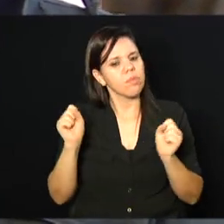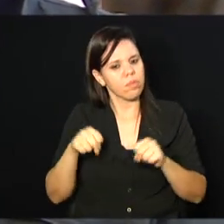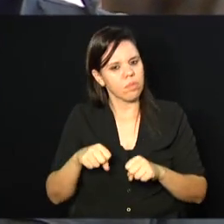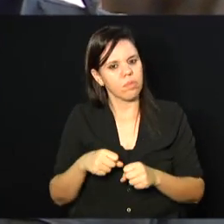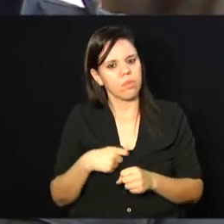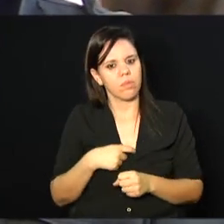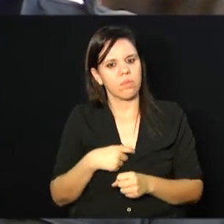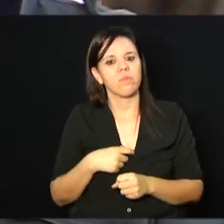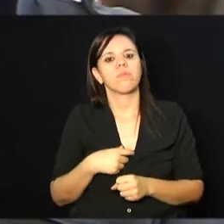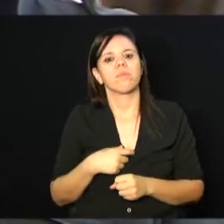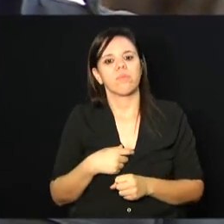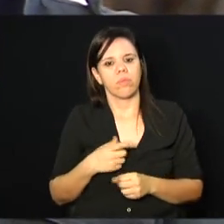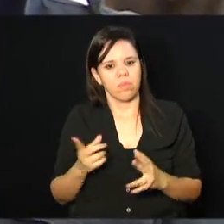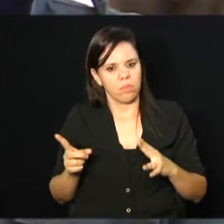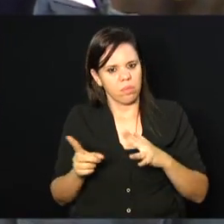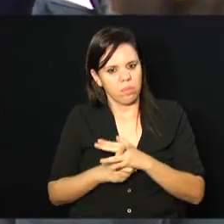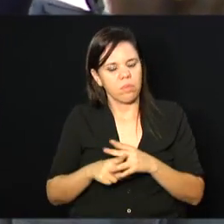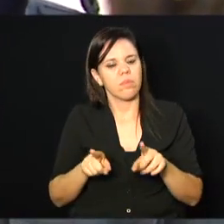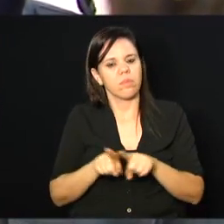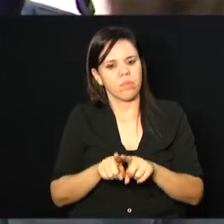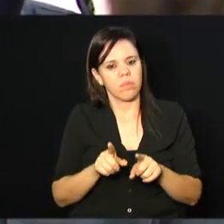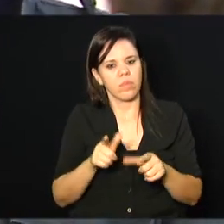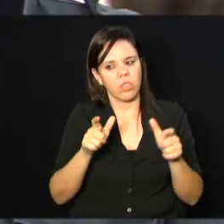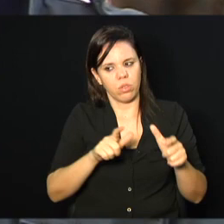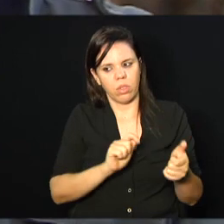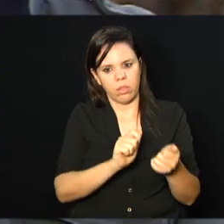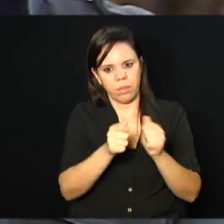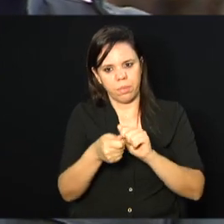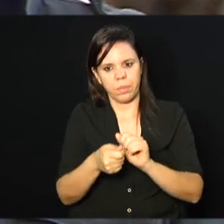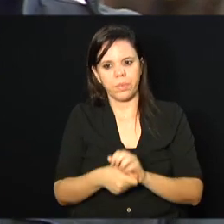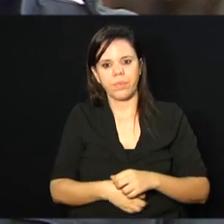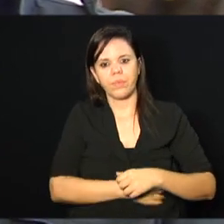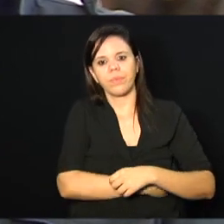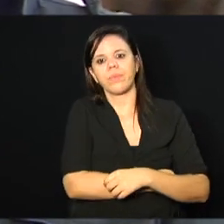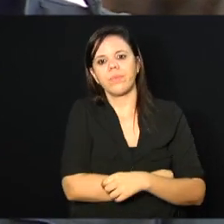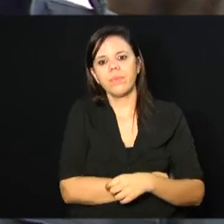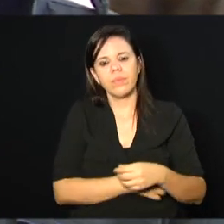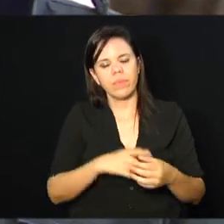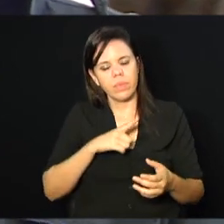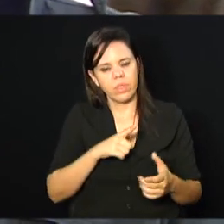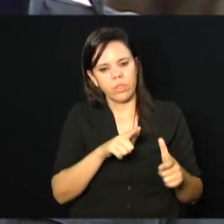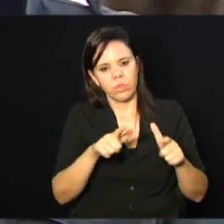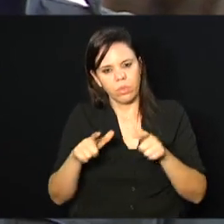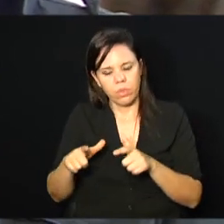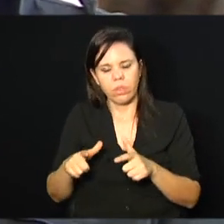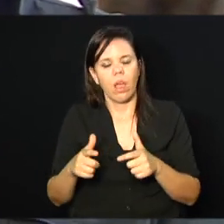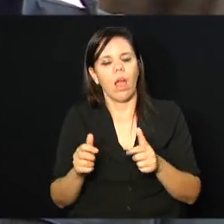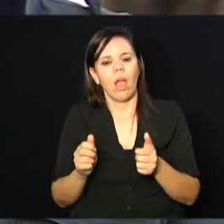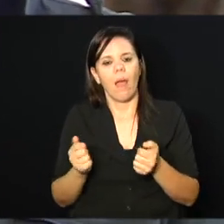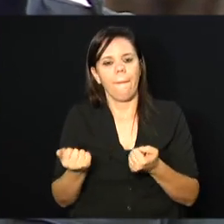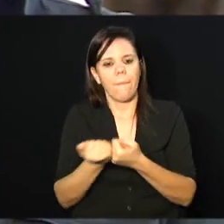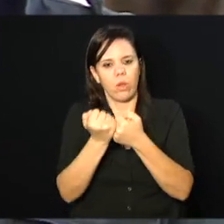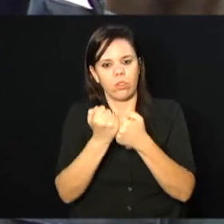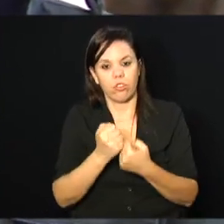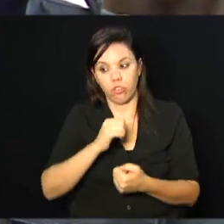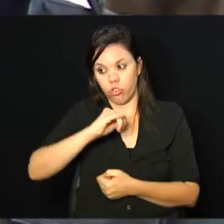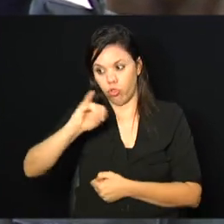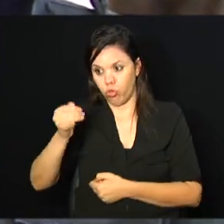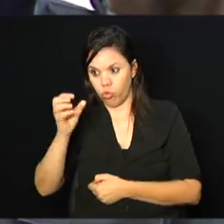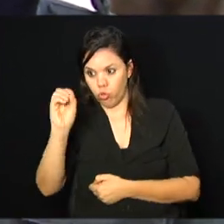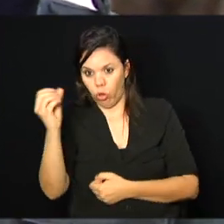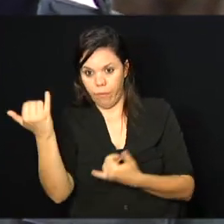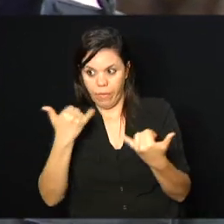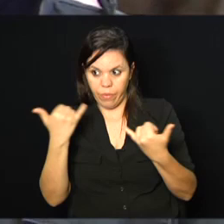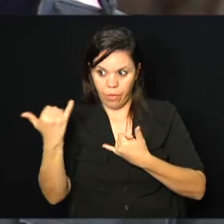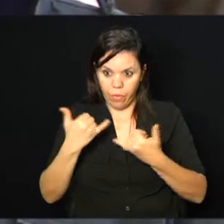integrador, né? Que tivesse espaço de convivência, que tivesse o apoio. O João me falou um